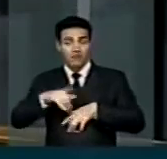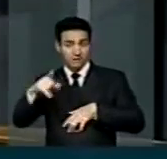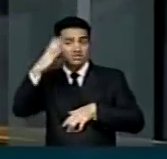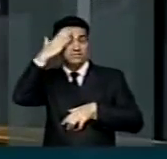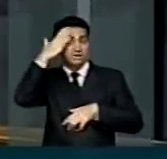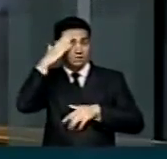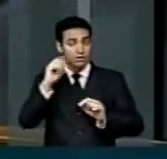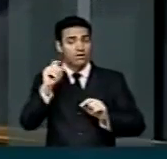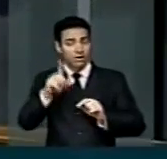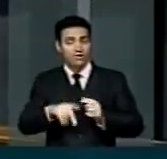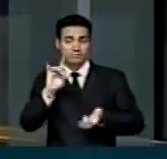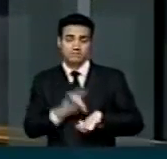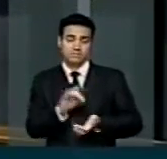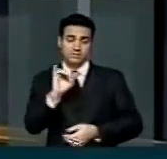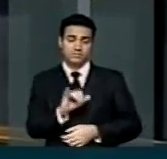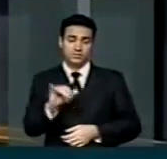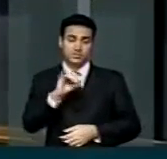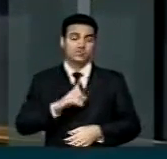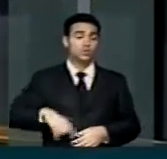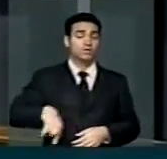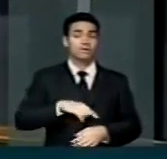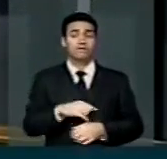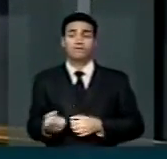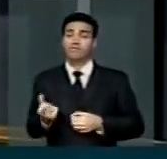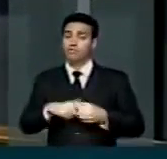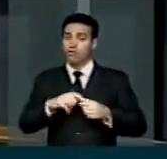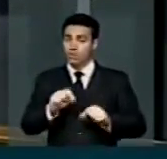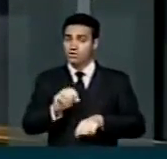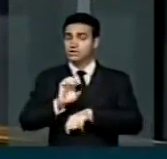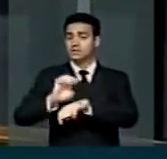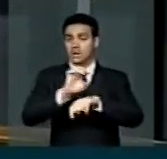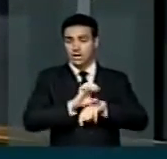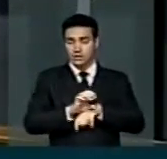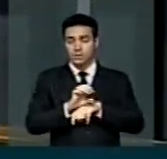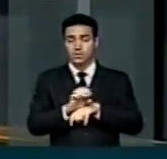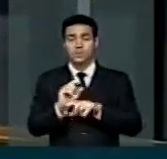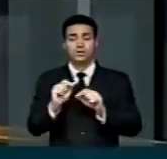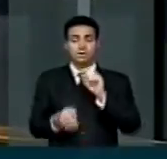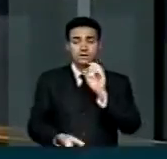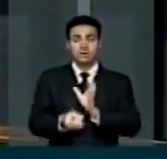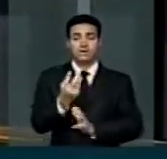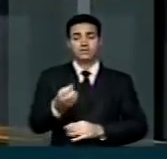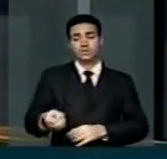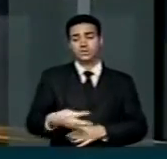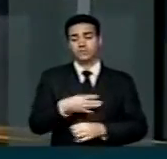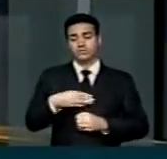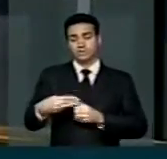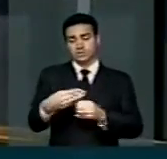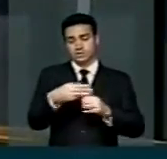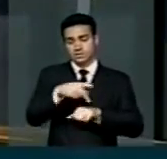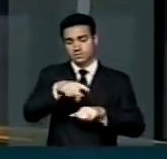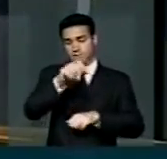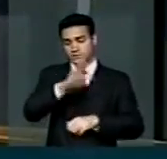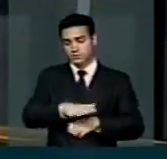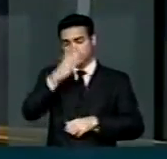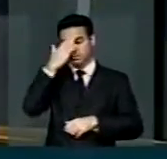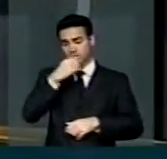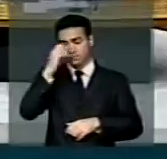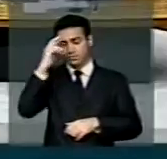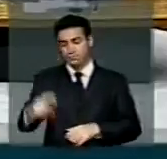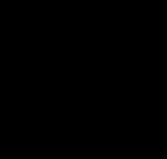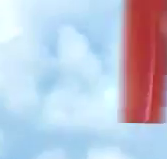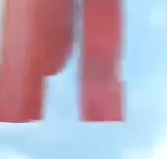deputado Inocentes, que é importante que a gente retorne aos estados a criação de novos municípios no Brasil. Obrigado.